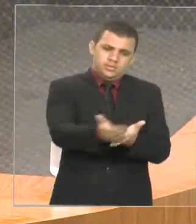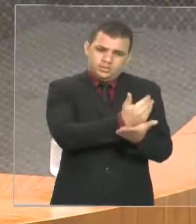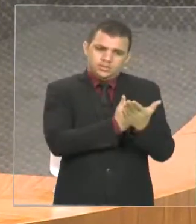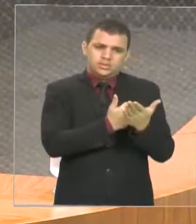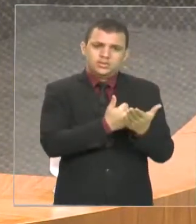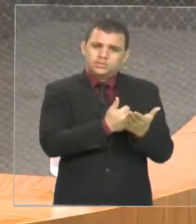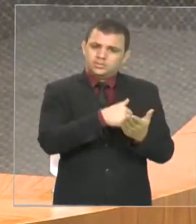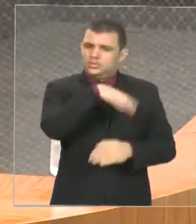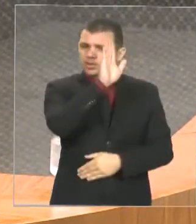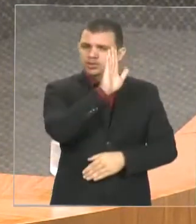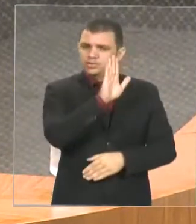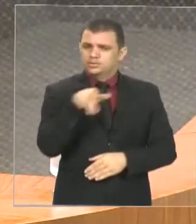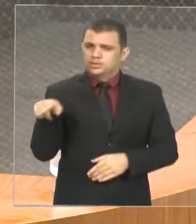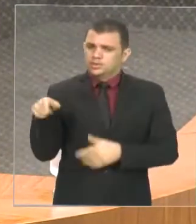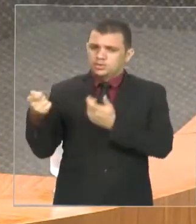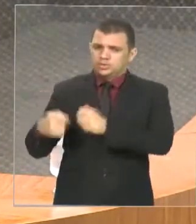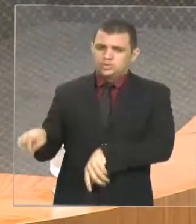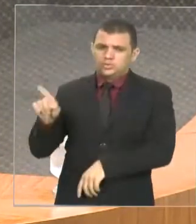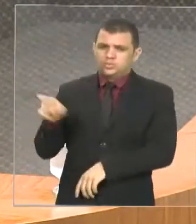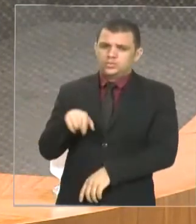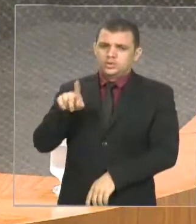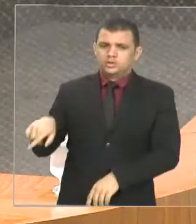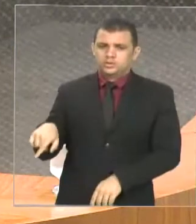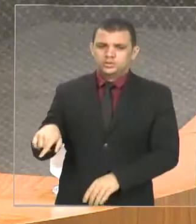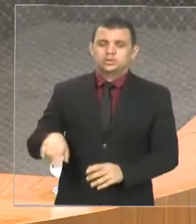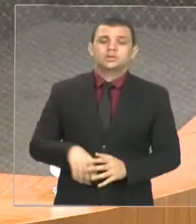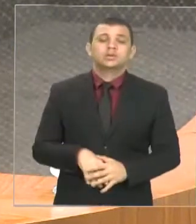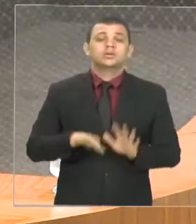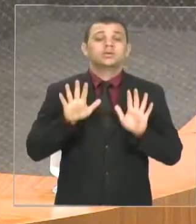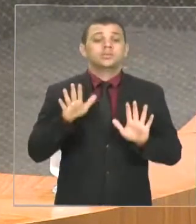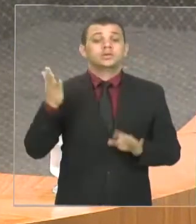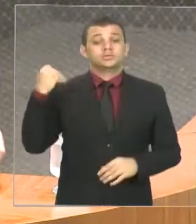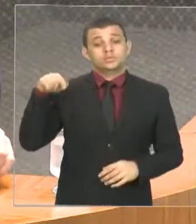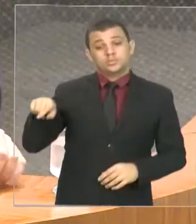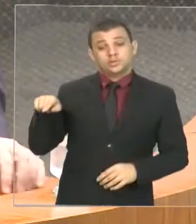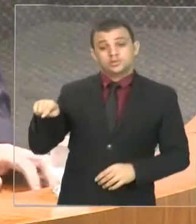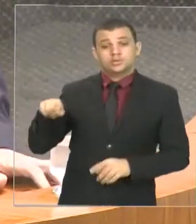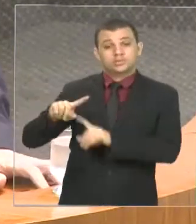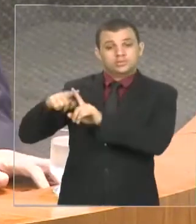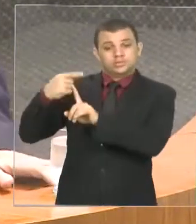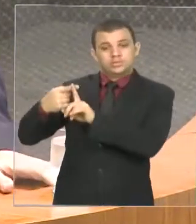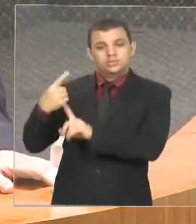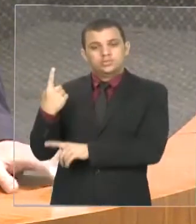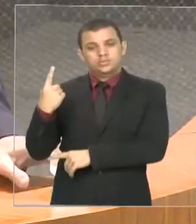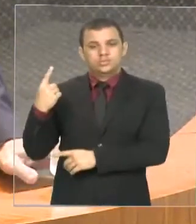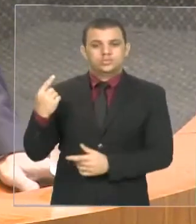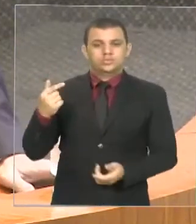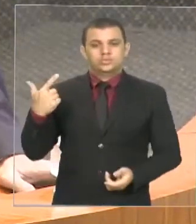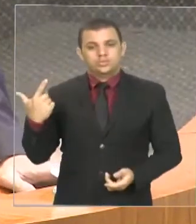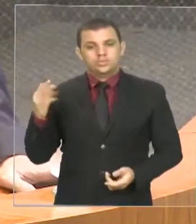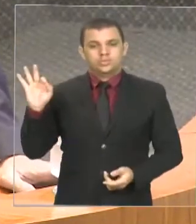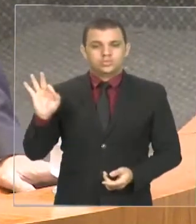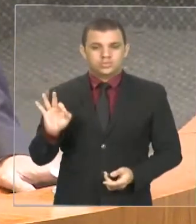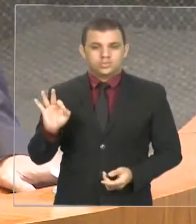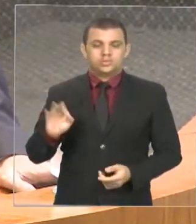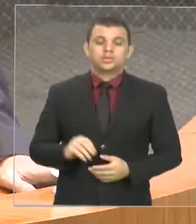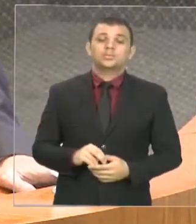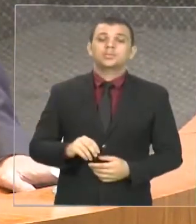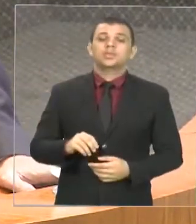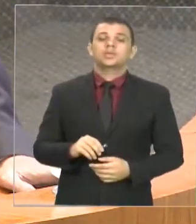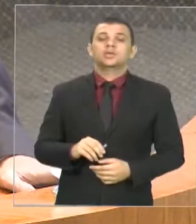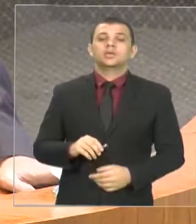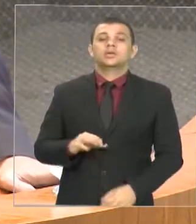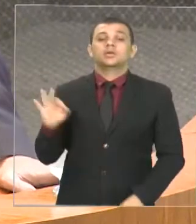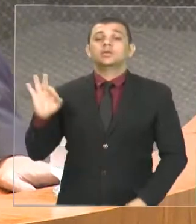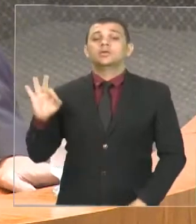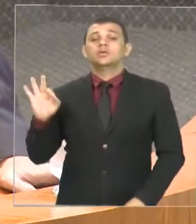a arrecadação. Quando se aumentou naquele percentual entre 1% 2%, esse percentual significa um